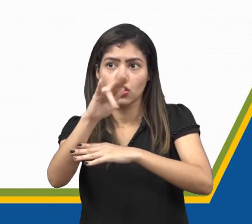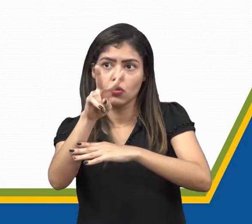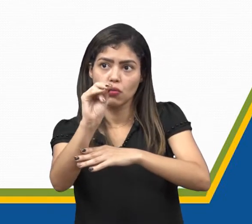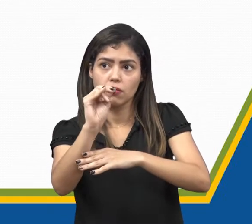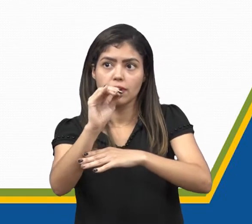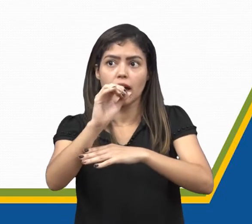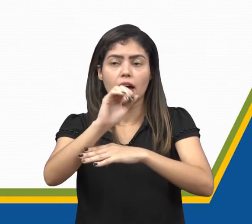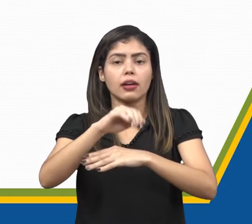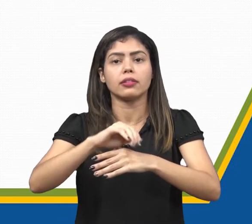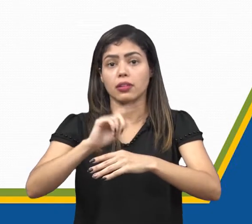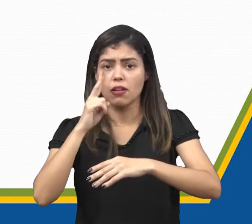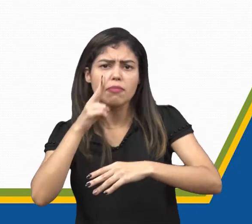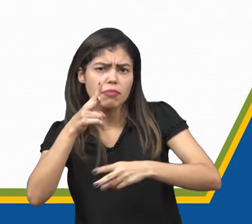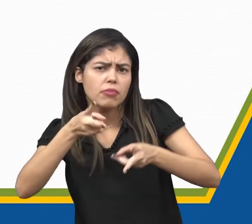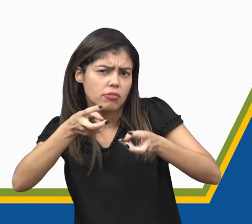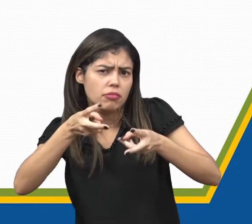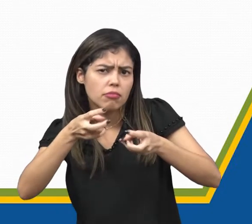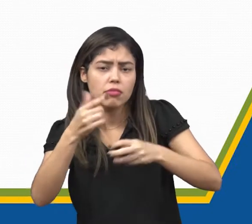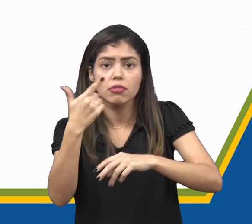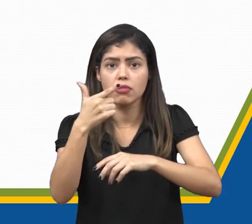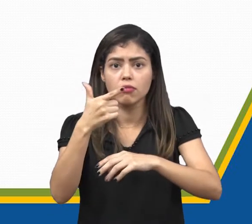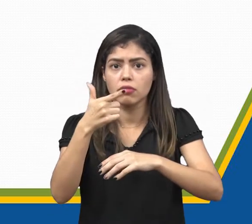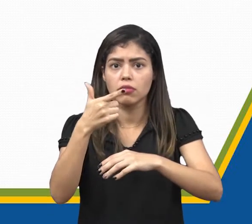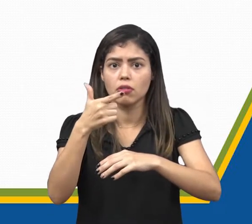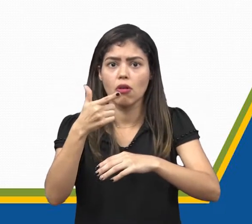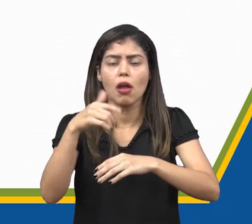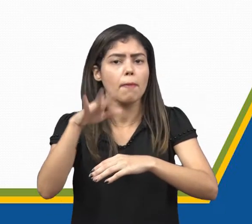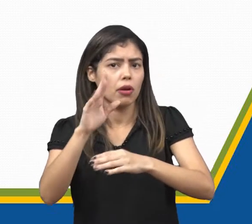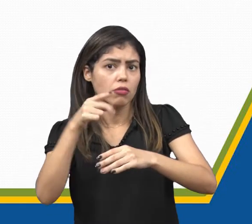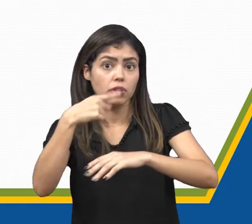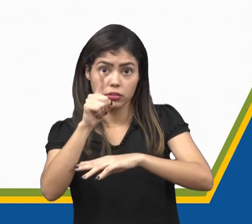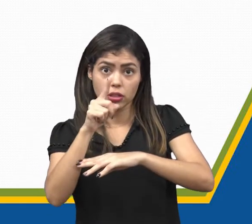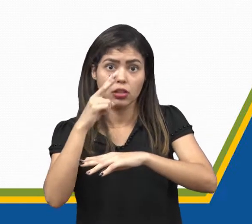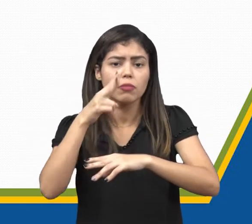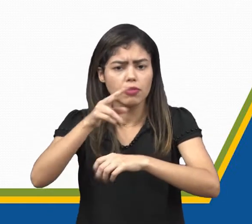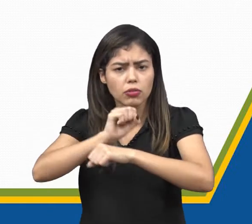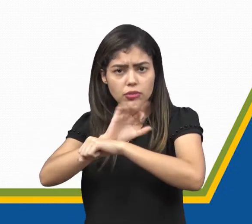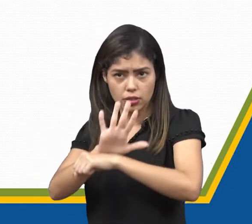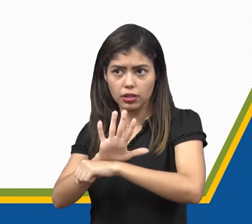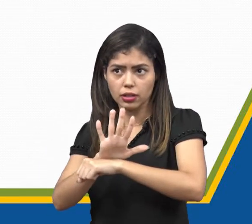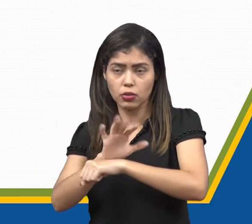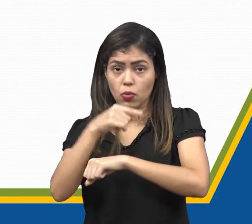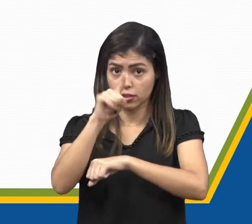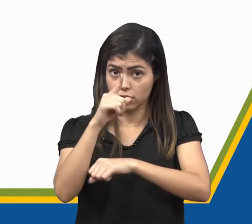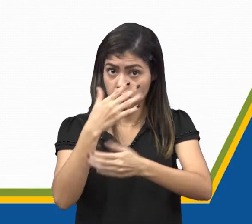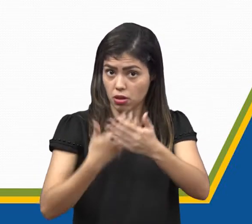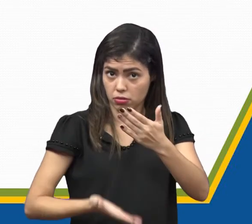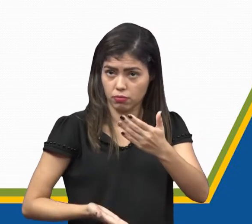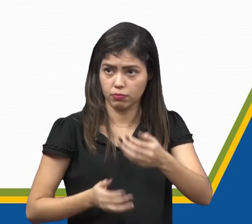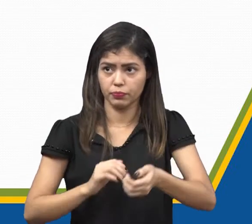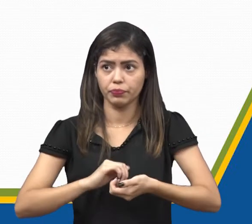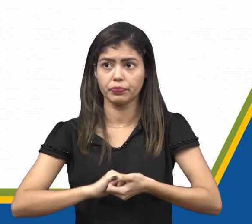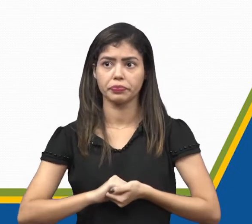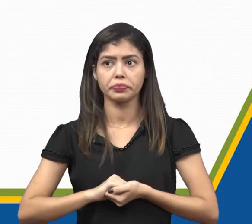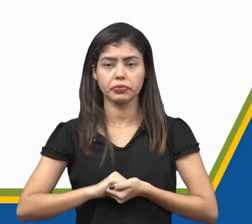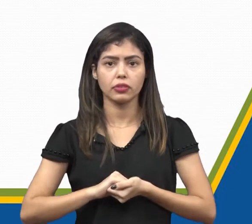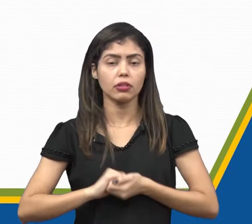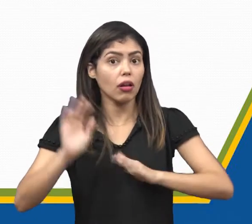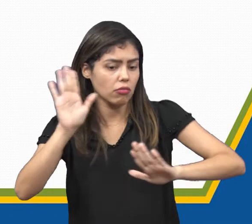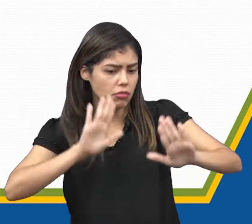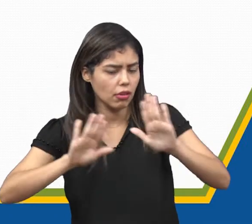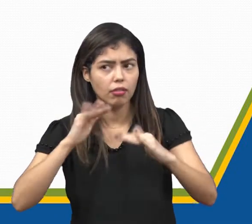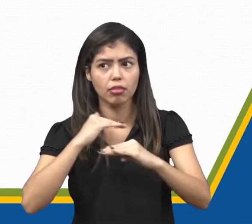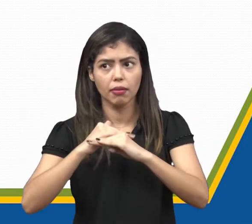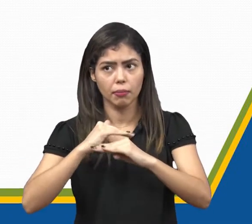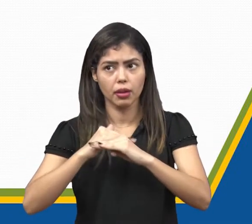cauila. Veja que agora elas não possuem mais, como você pode acompanhar no slide, esse acento. Agora, cuidado